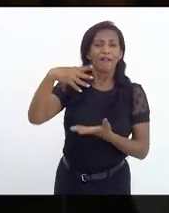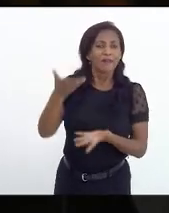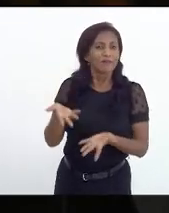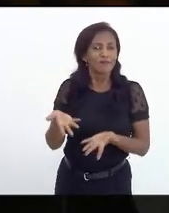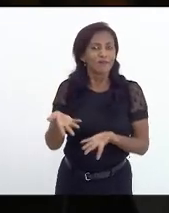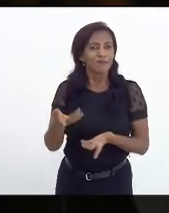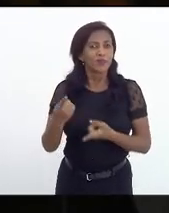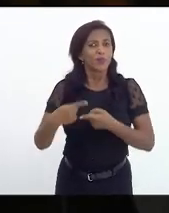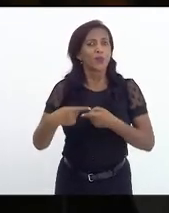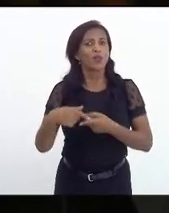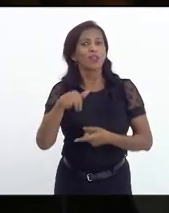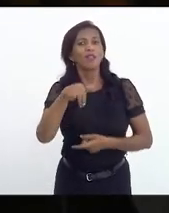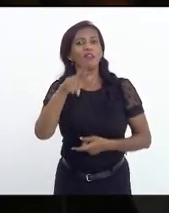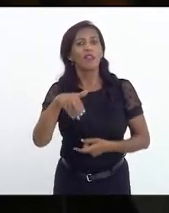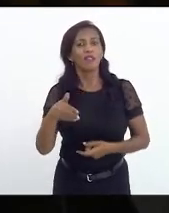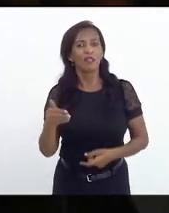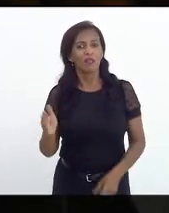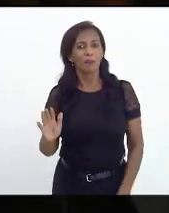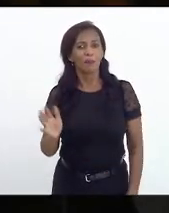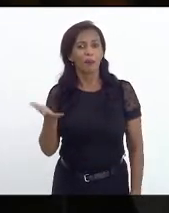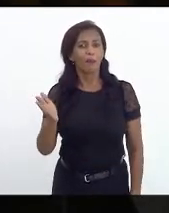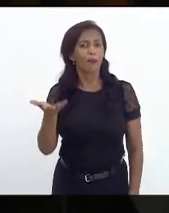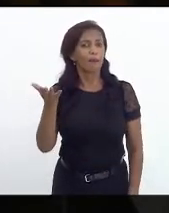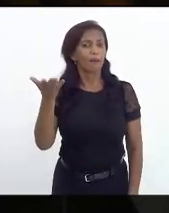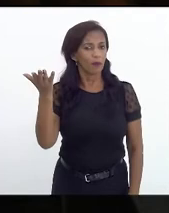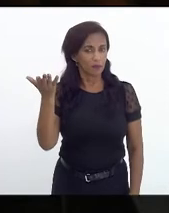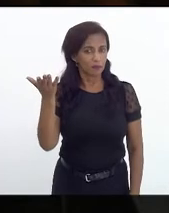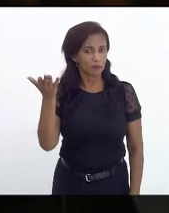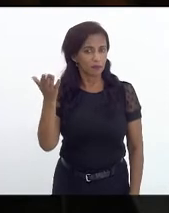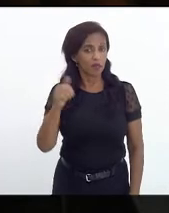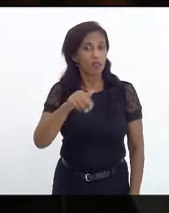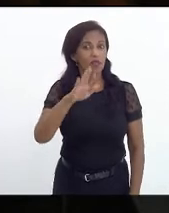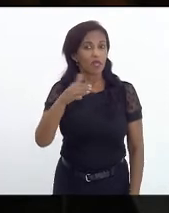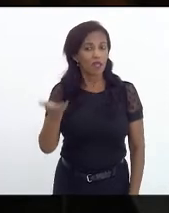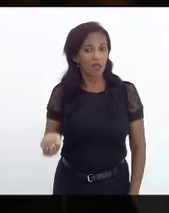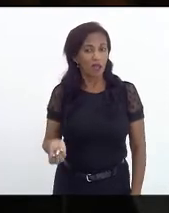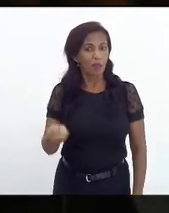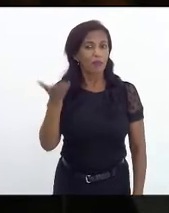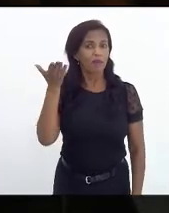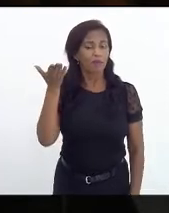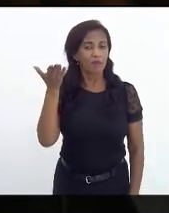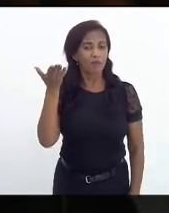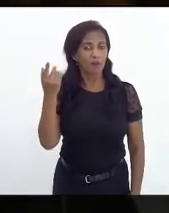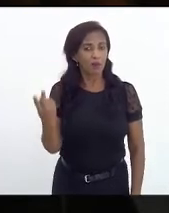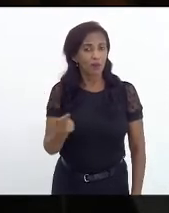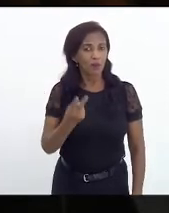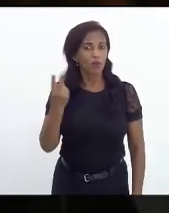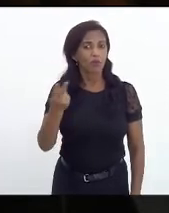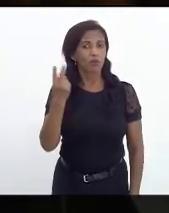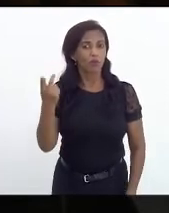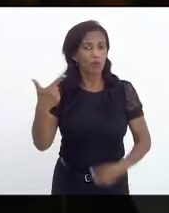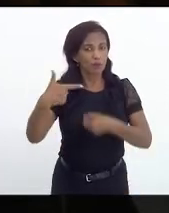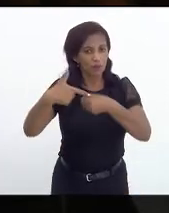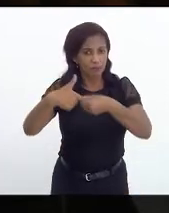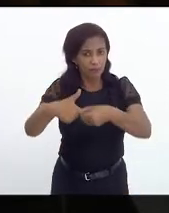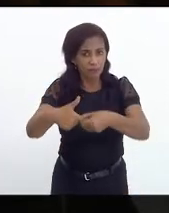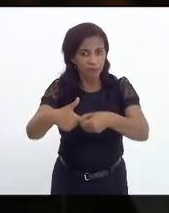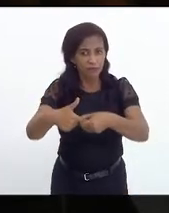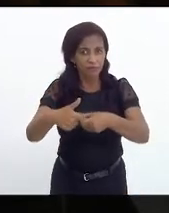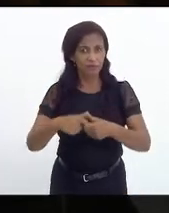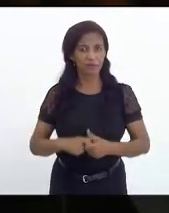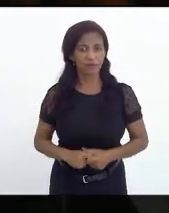Porque quem aumenta, volto a dizer, quem aumenta o preço dos combustíveis